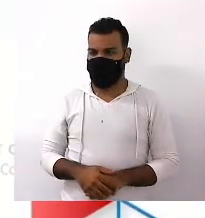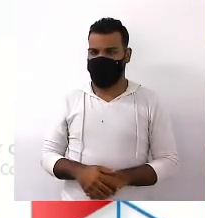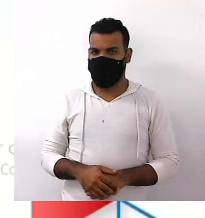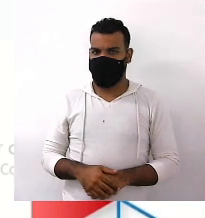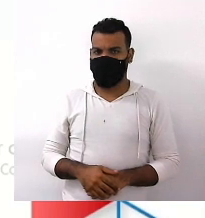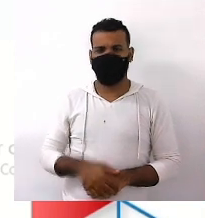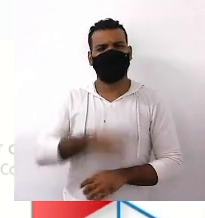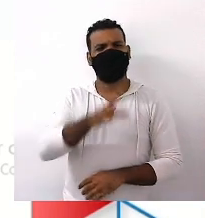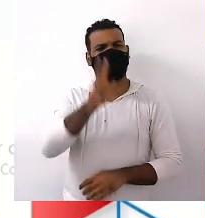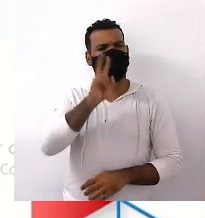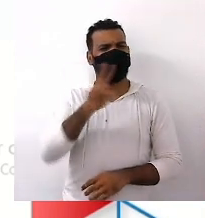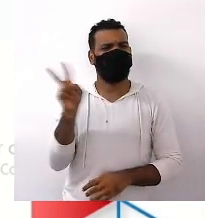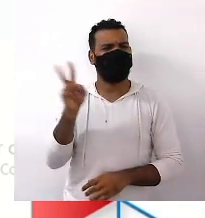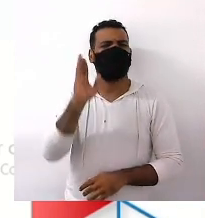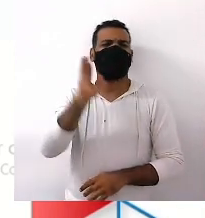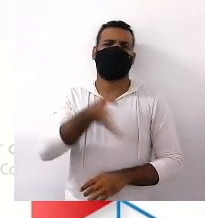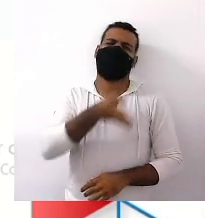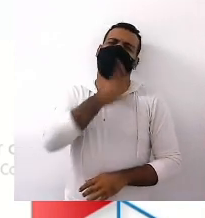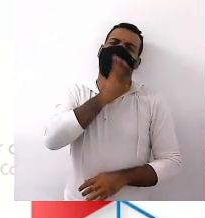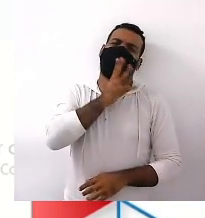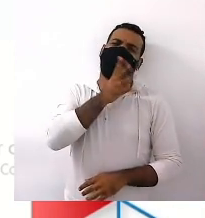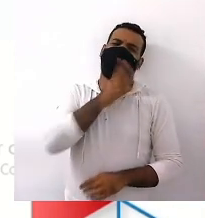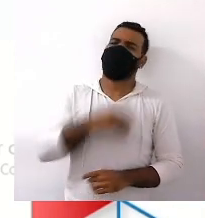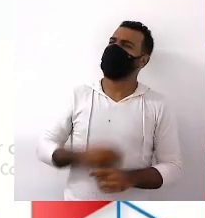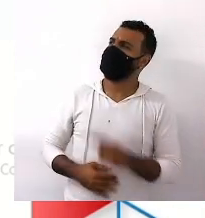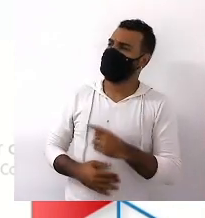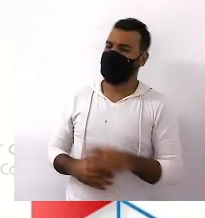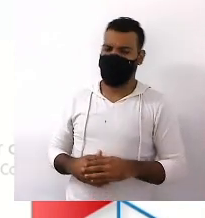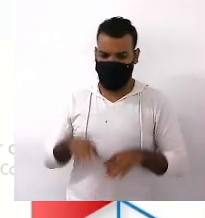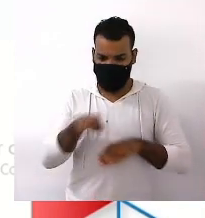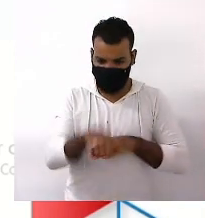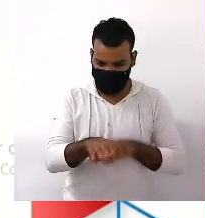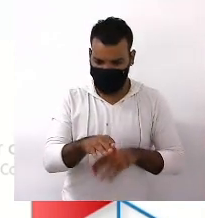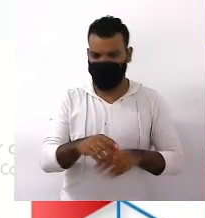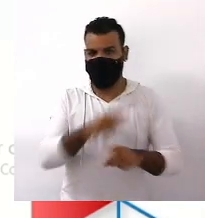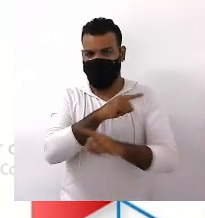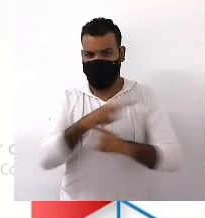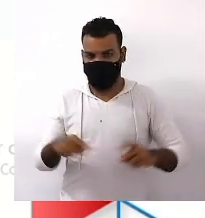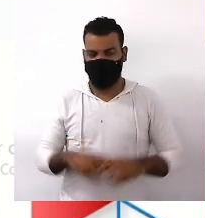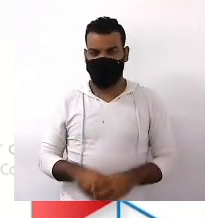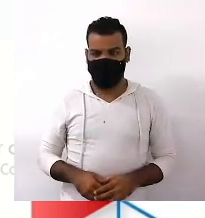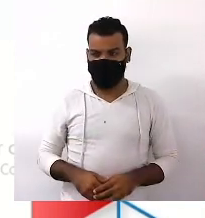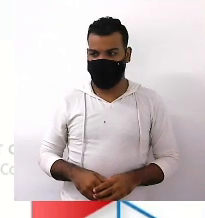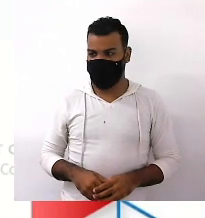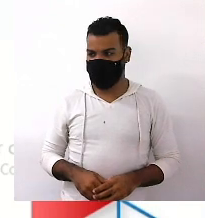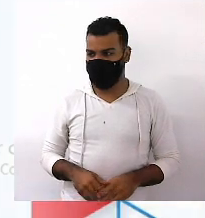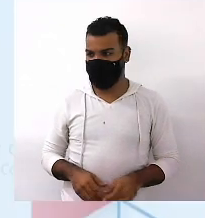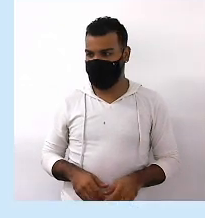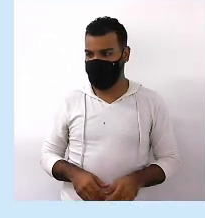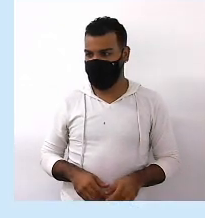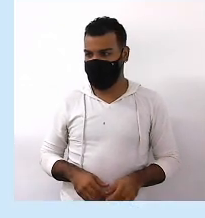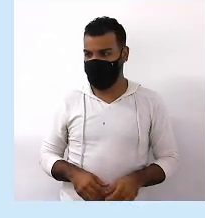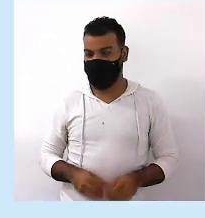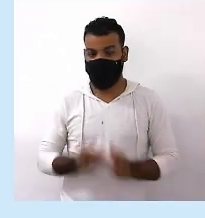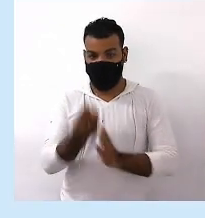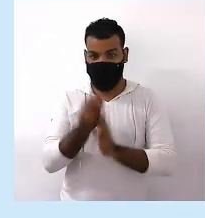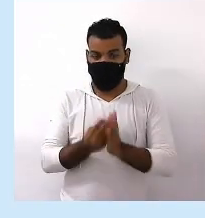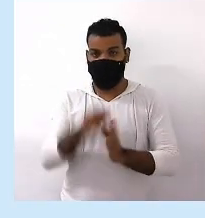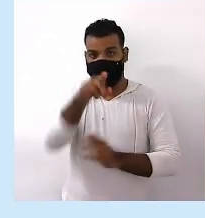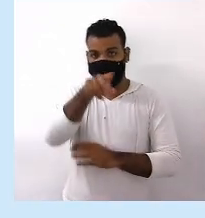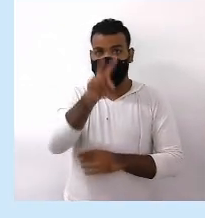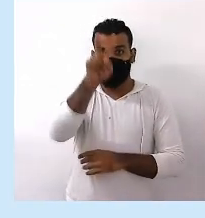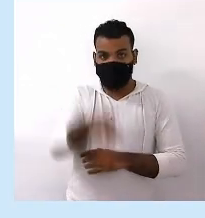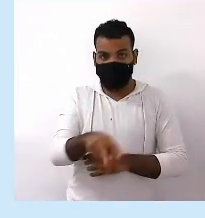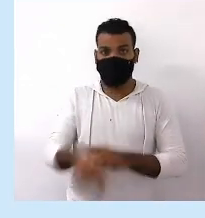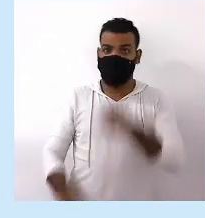Ou nunca ouviu Uma plaquinha Com esse texto Não estacione Esse texto Se direciona a quem A você Que está lendo